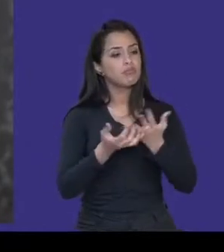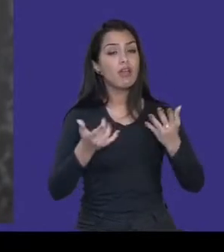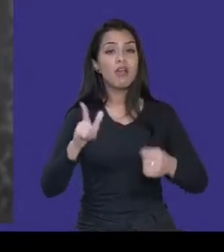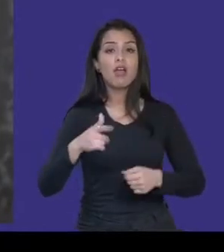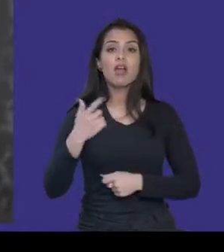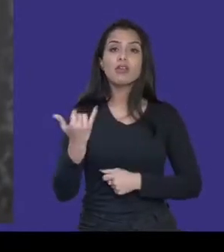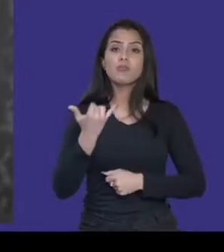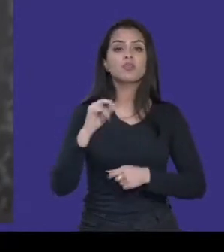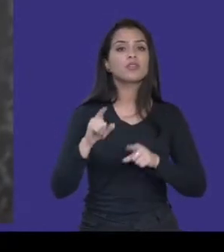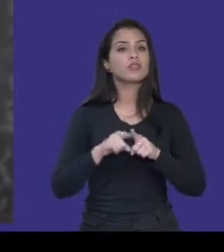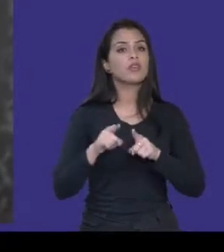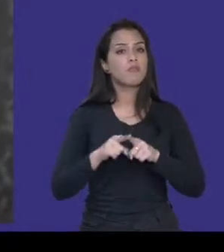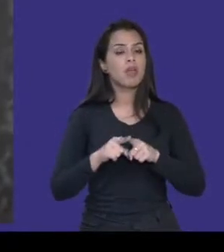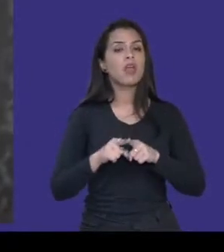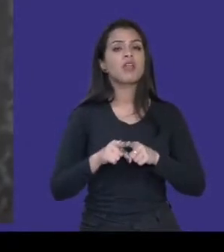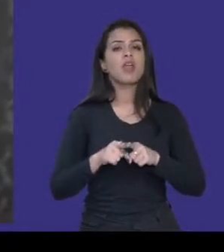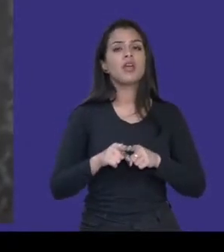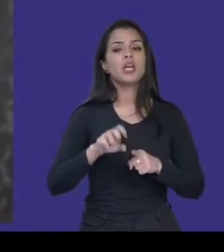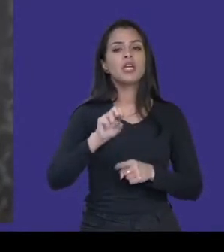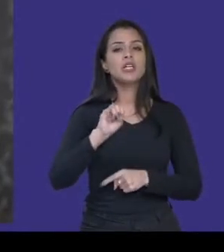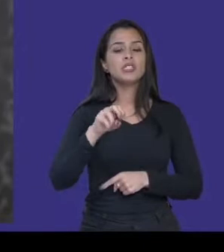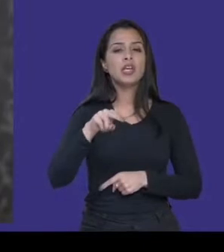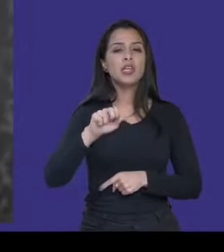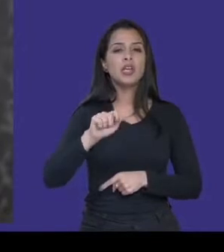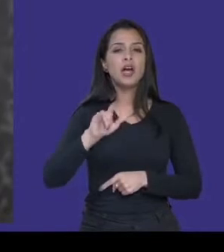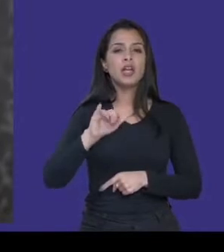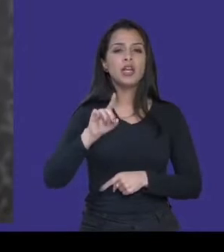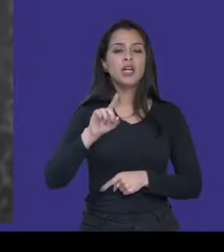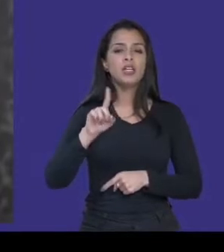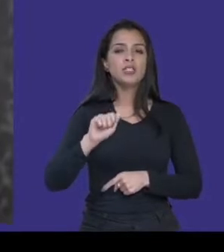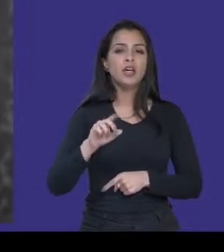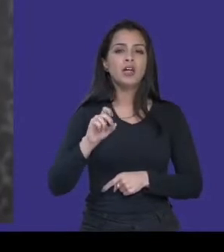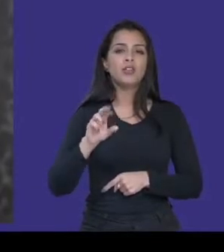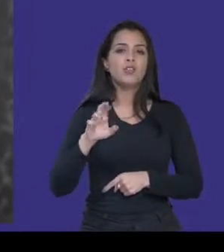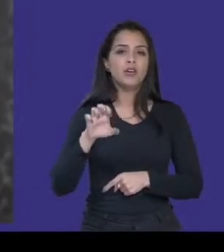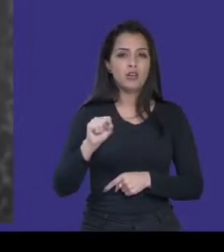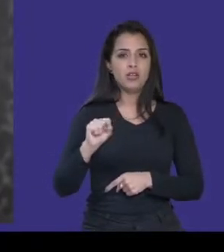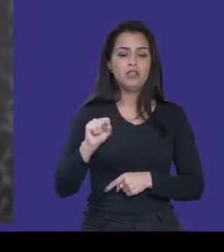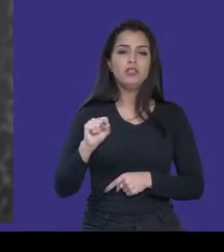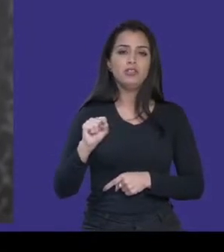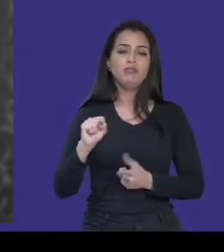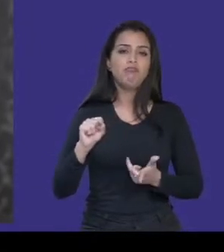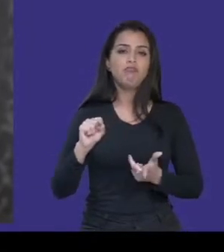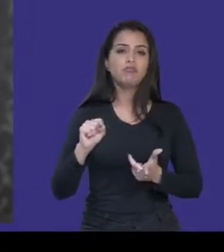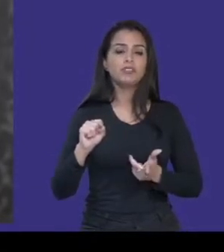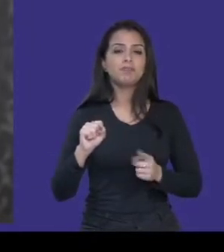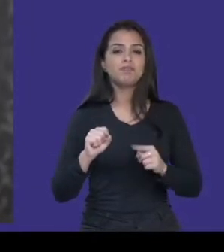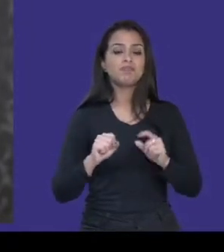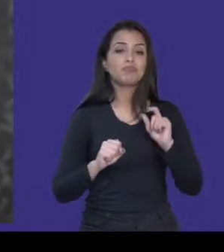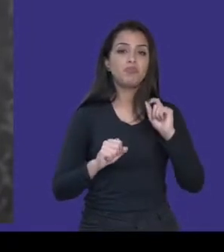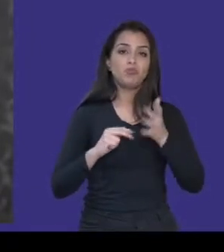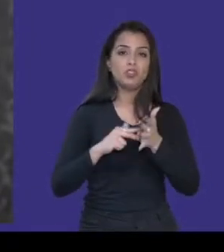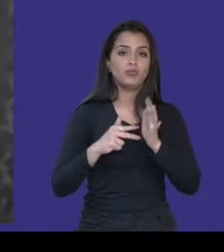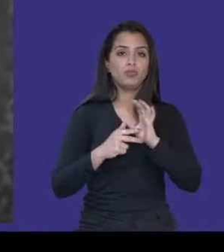sinalizadores, na linguagem do roteiro. Ou seja, se eu vou precisar transmitir um pouco mais de